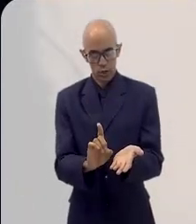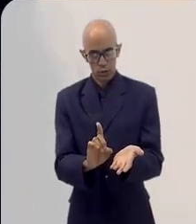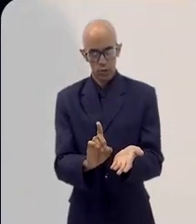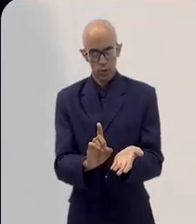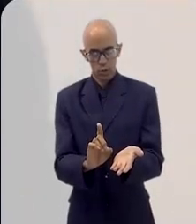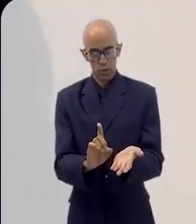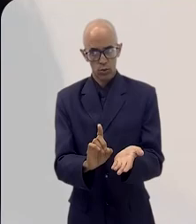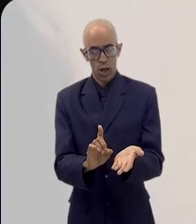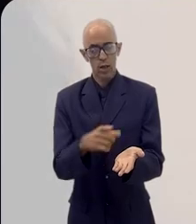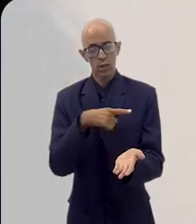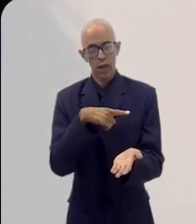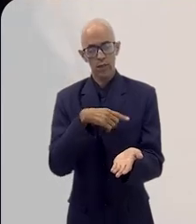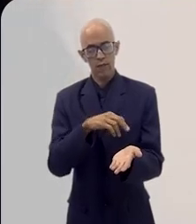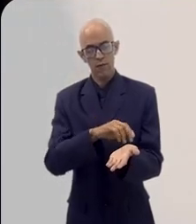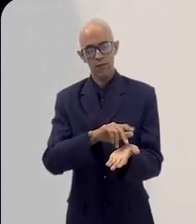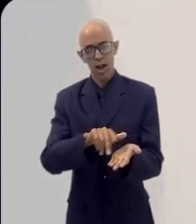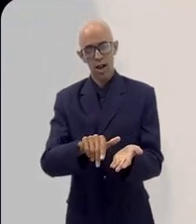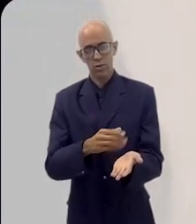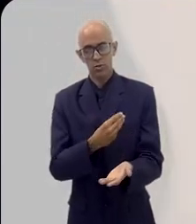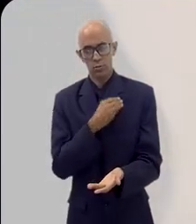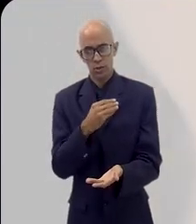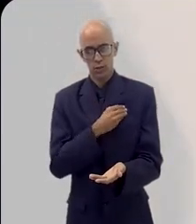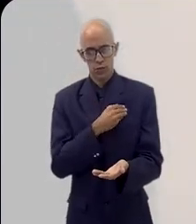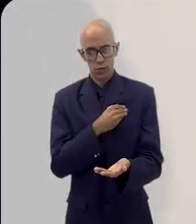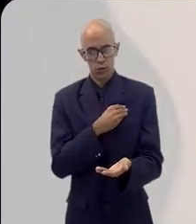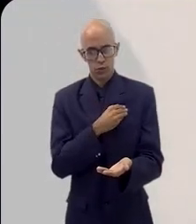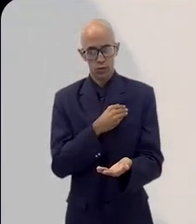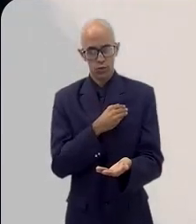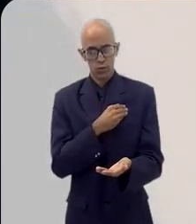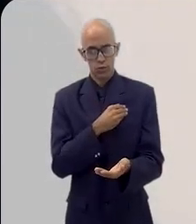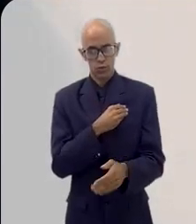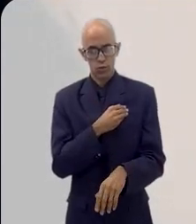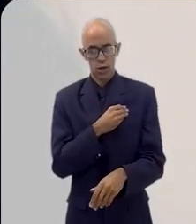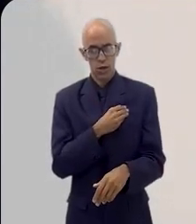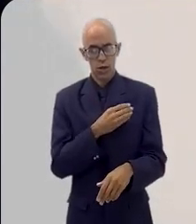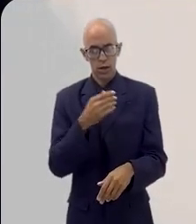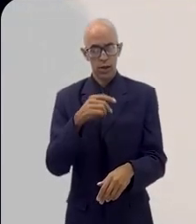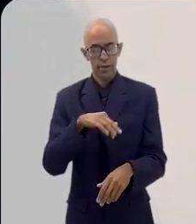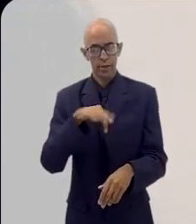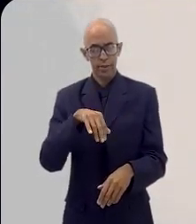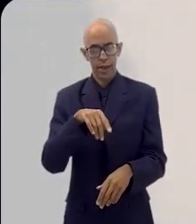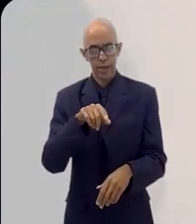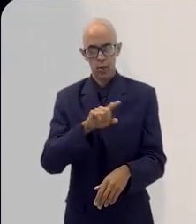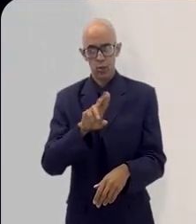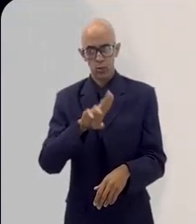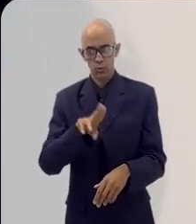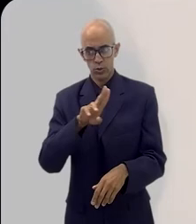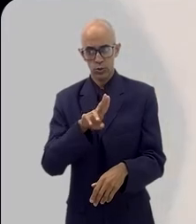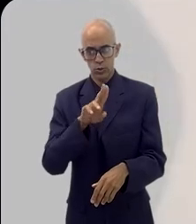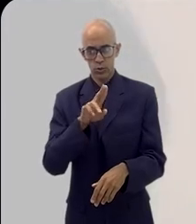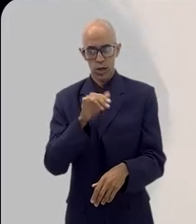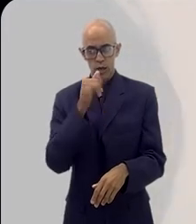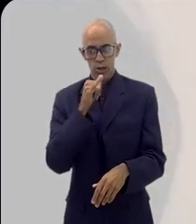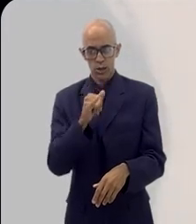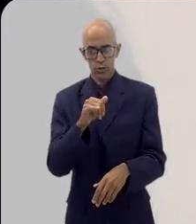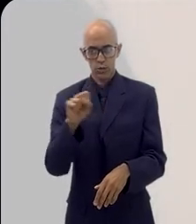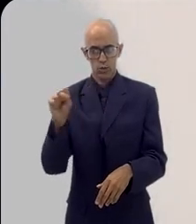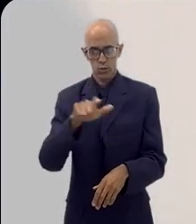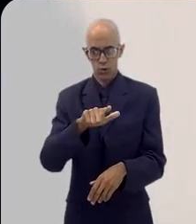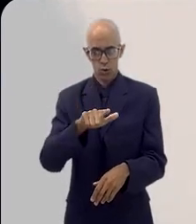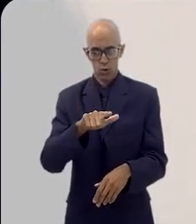exemplo. Foram vários os benefícios, né? Dentre eles, o direito adquirido. Quem instalar energia solar até,